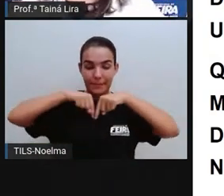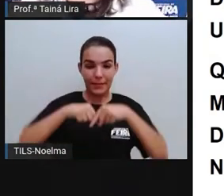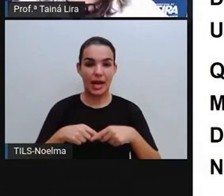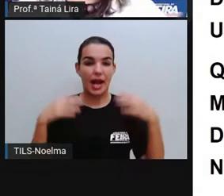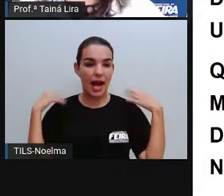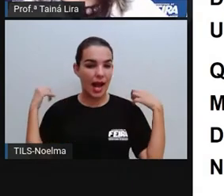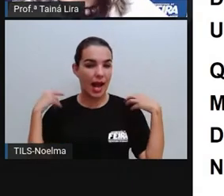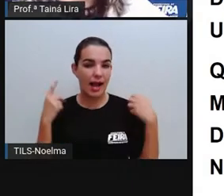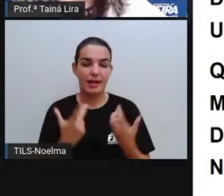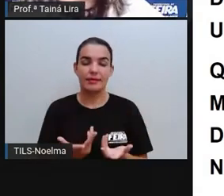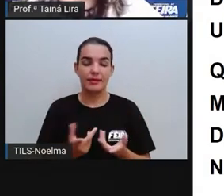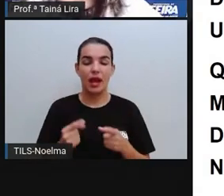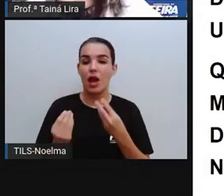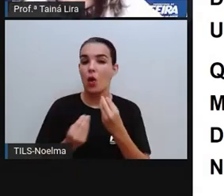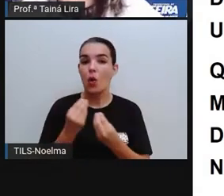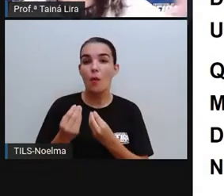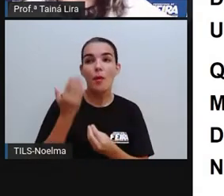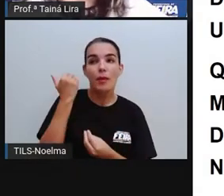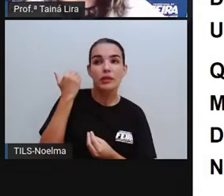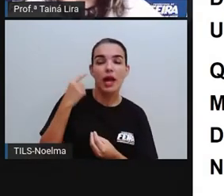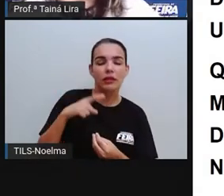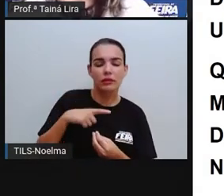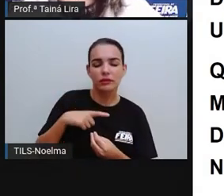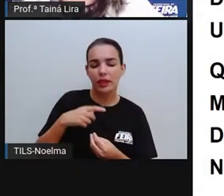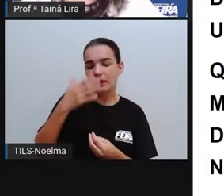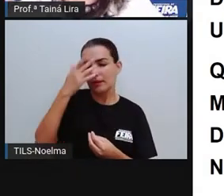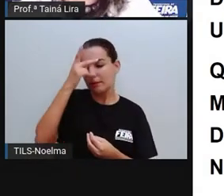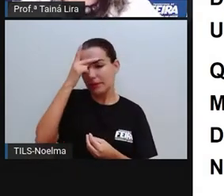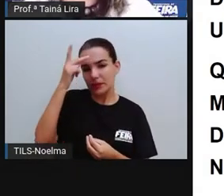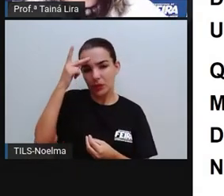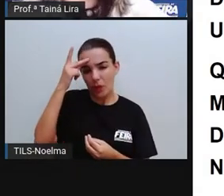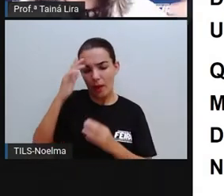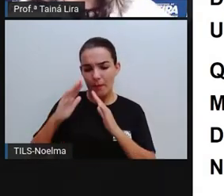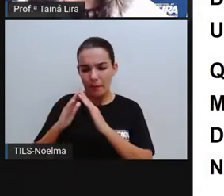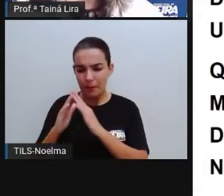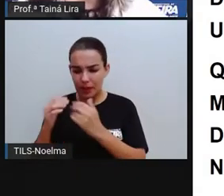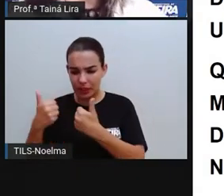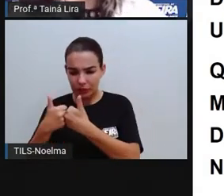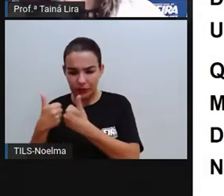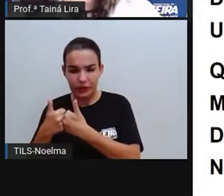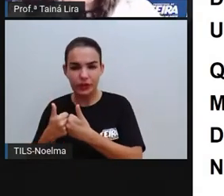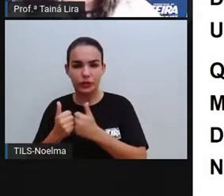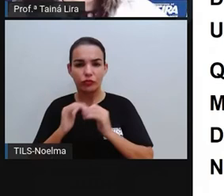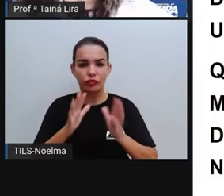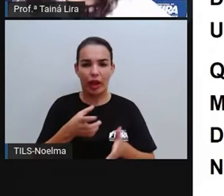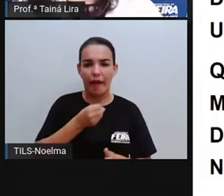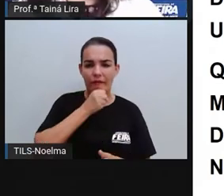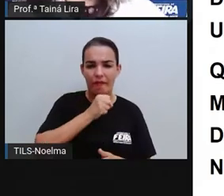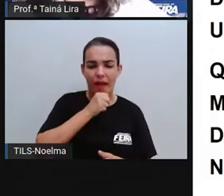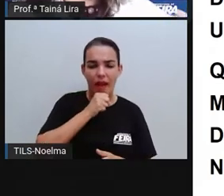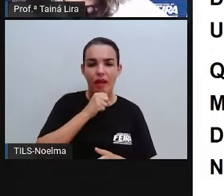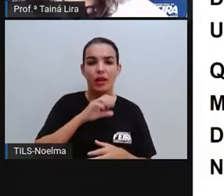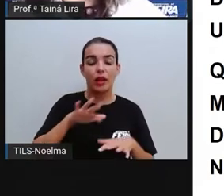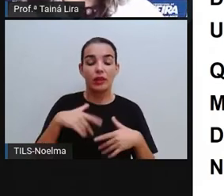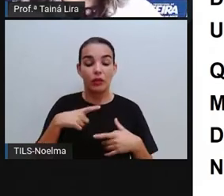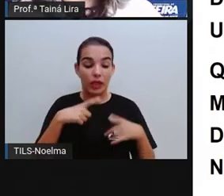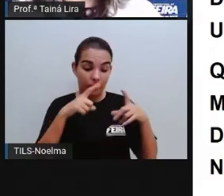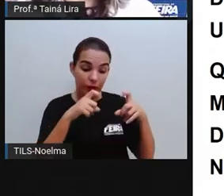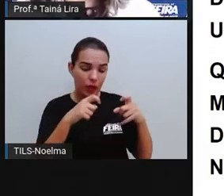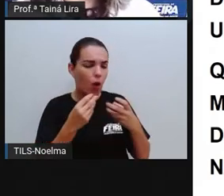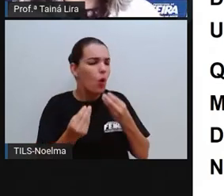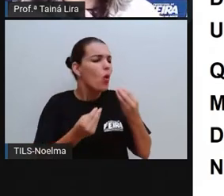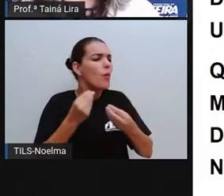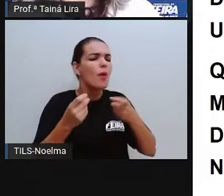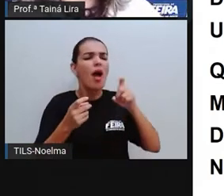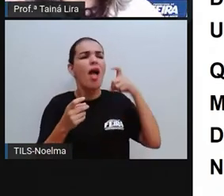e alguém aí que é mais velho, um morador mais antigo guarda fotografias e de repente você quer ver como